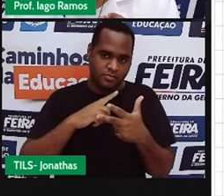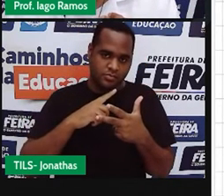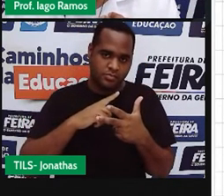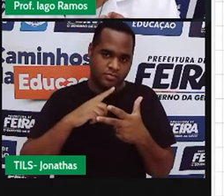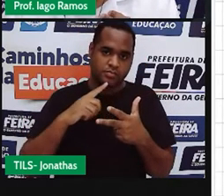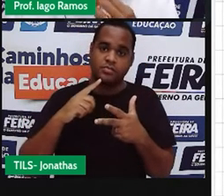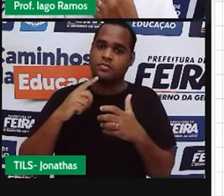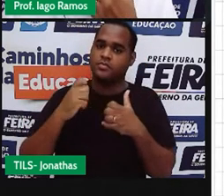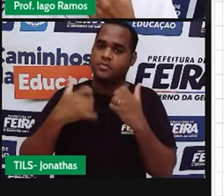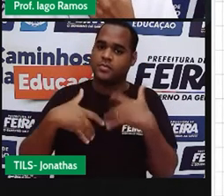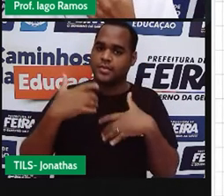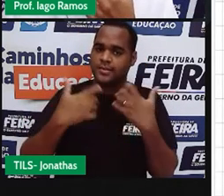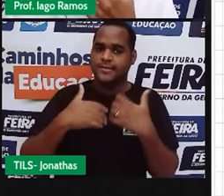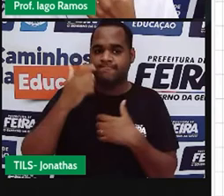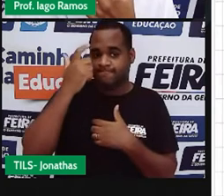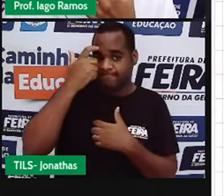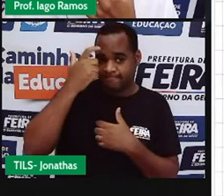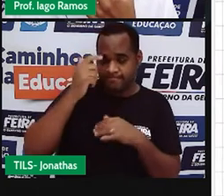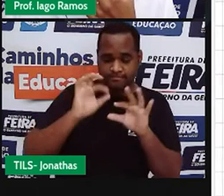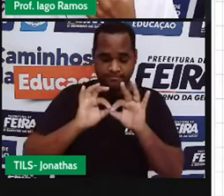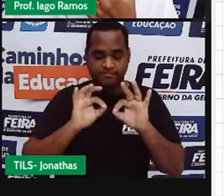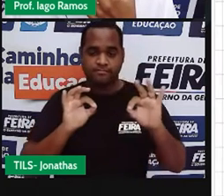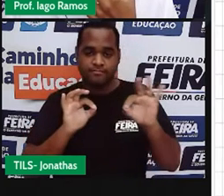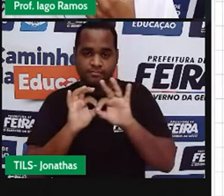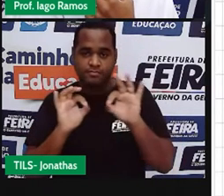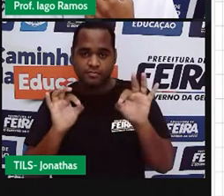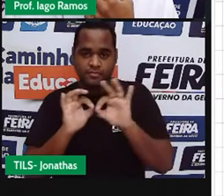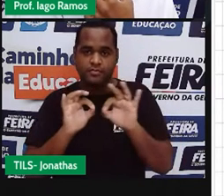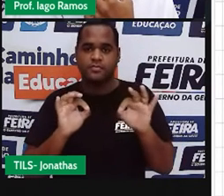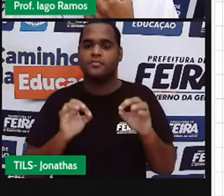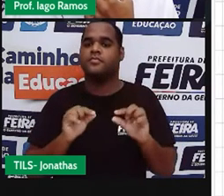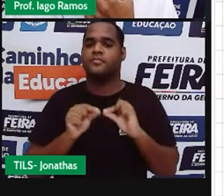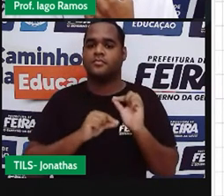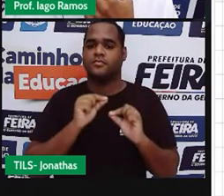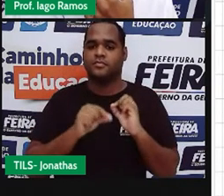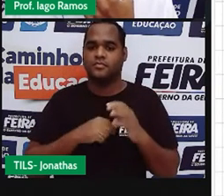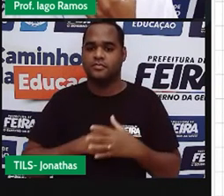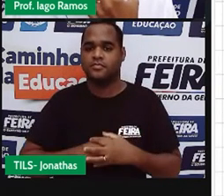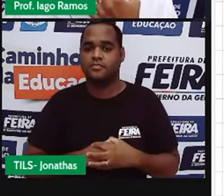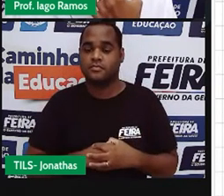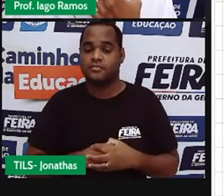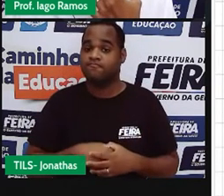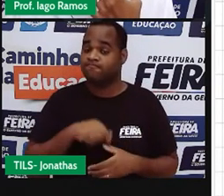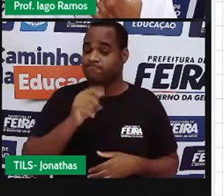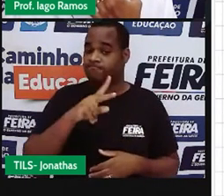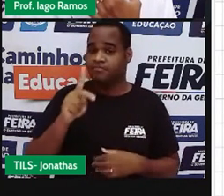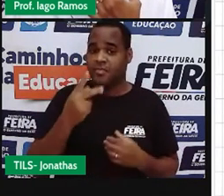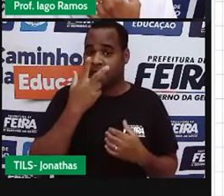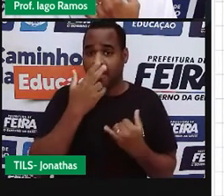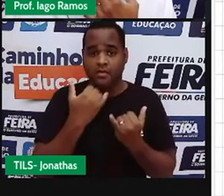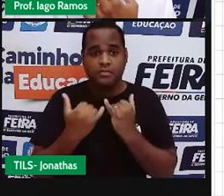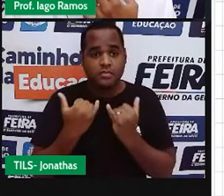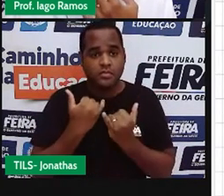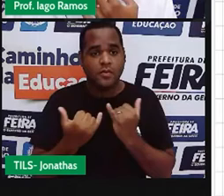só. Professor, dá igual.